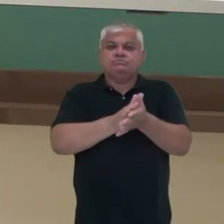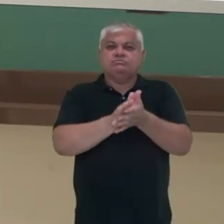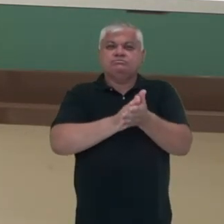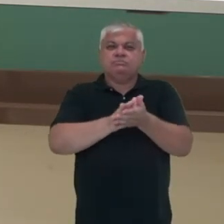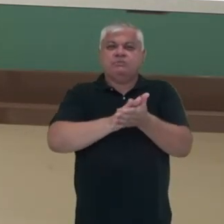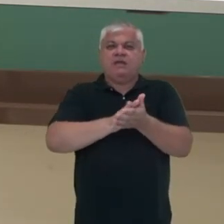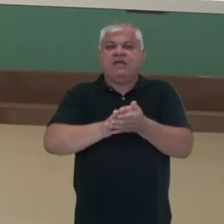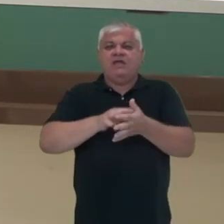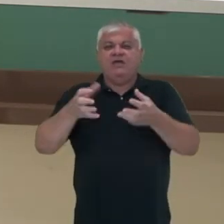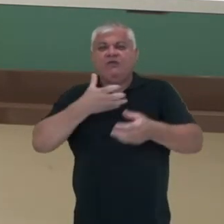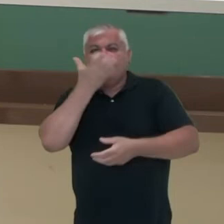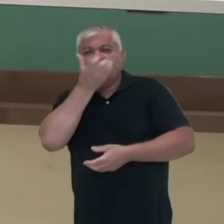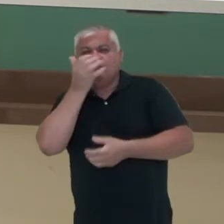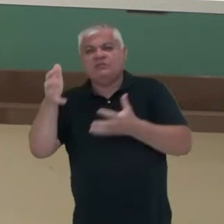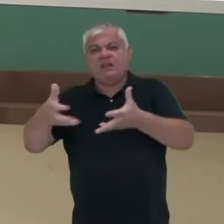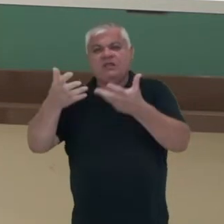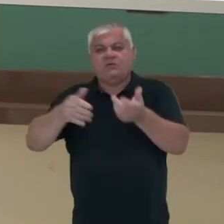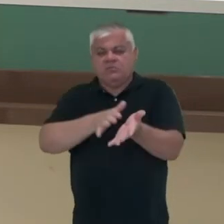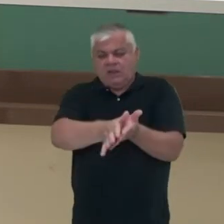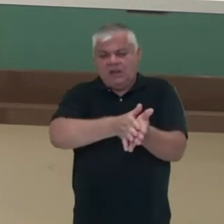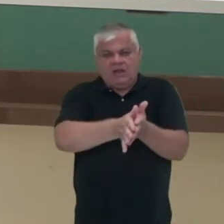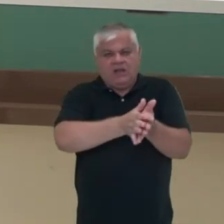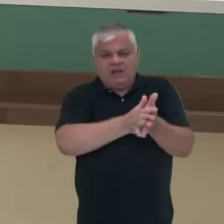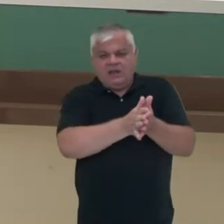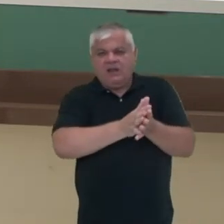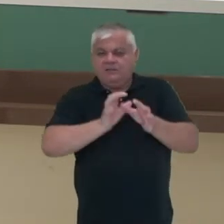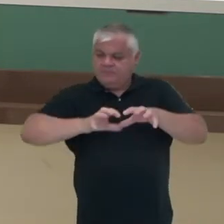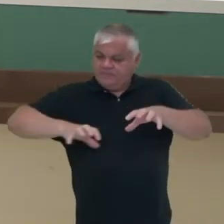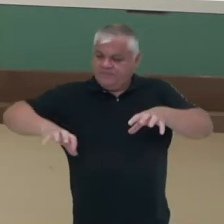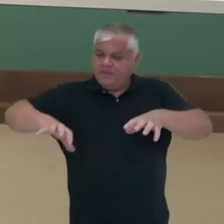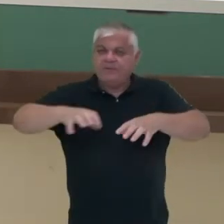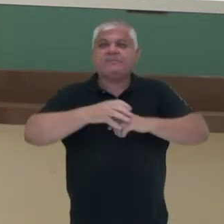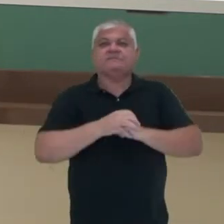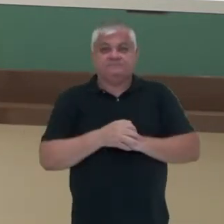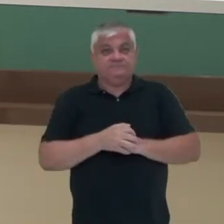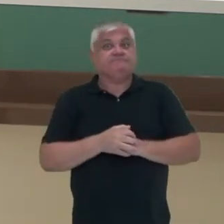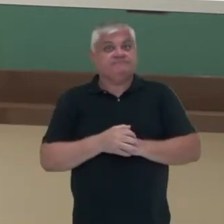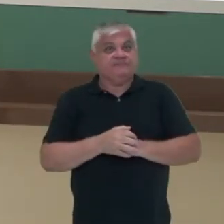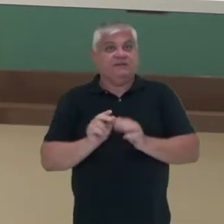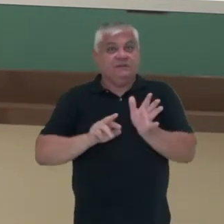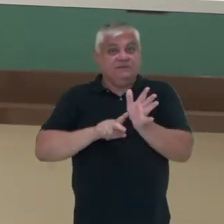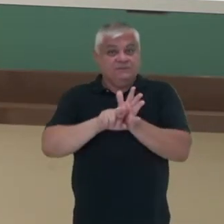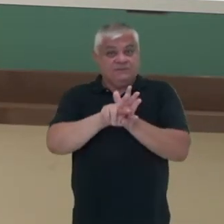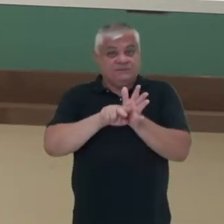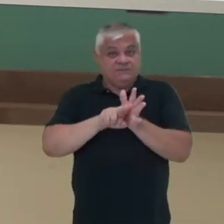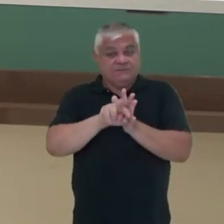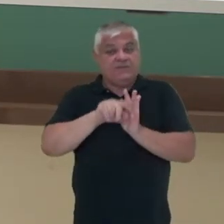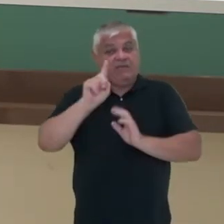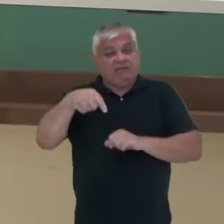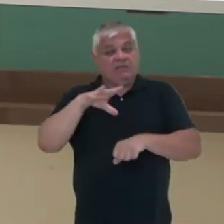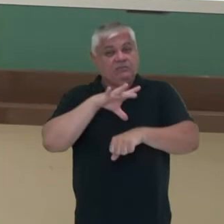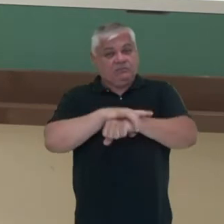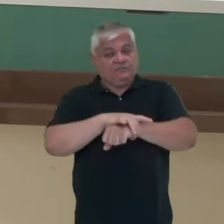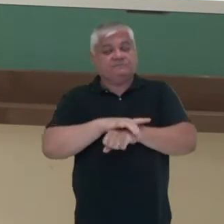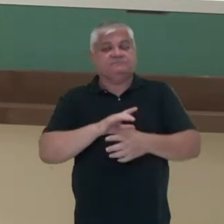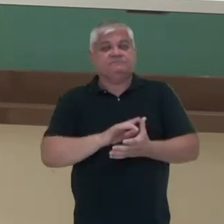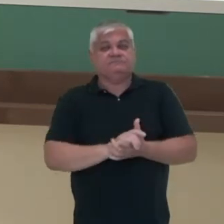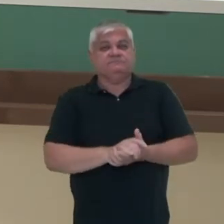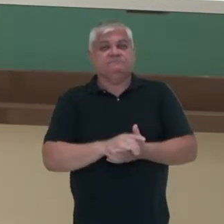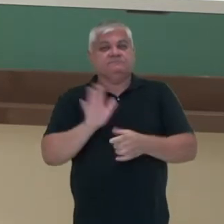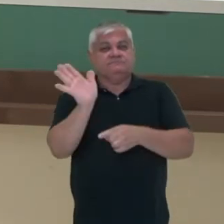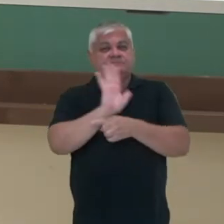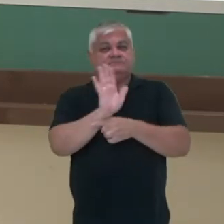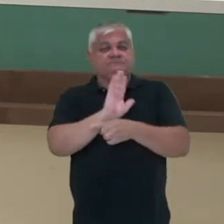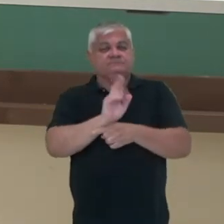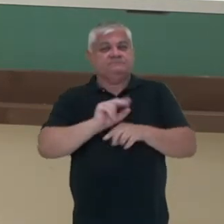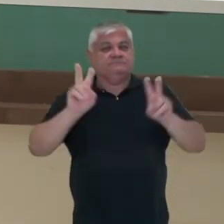frutas, as verduras e os legumes. A giardia, lambria, então, é o protozoário causador da giardias. Neste vídeo nós